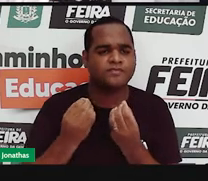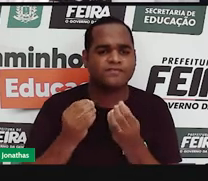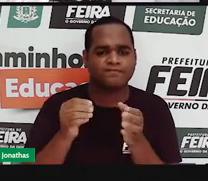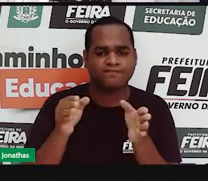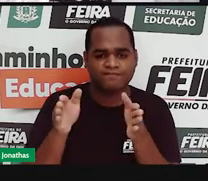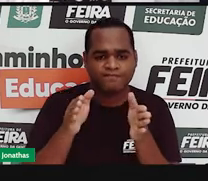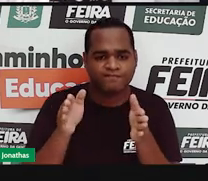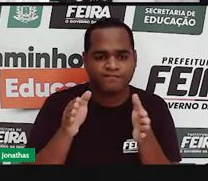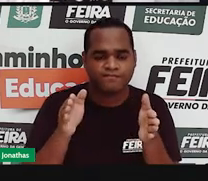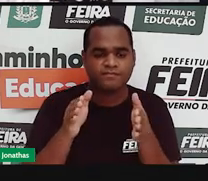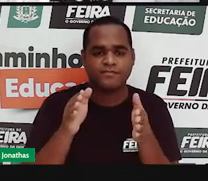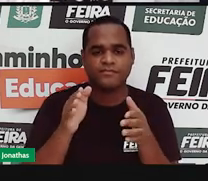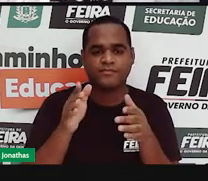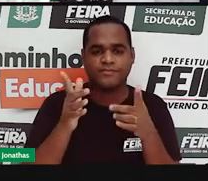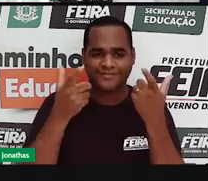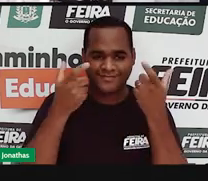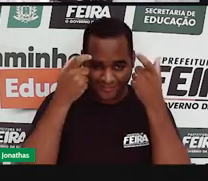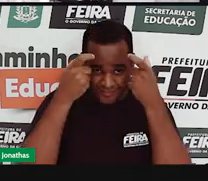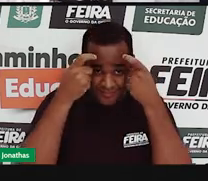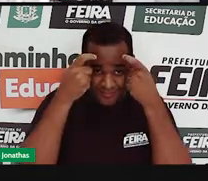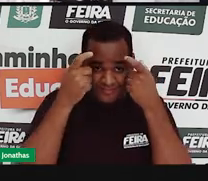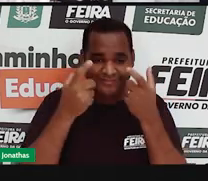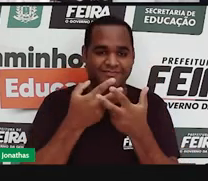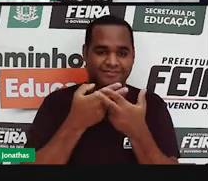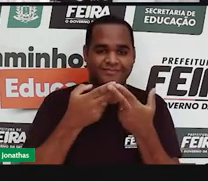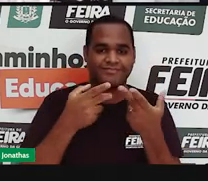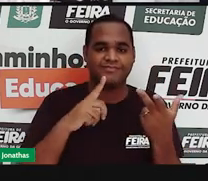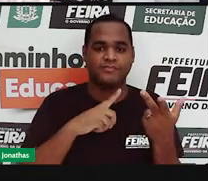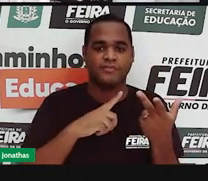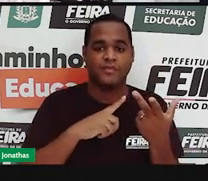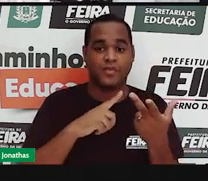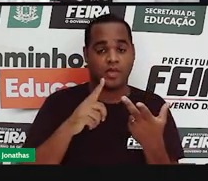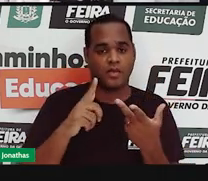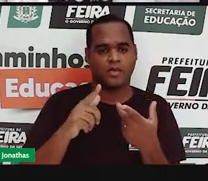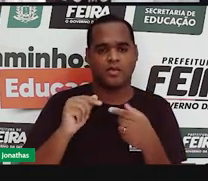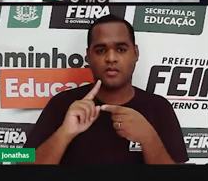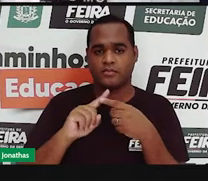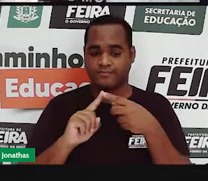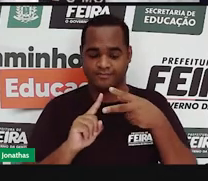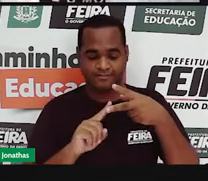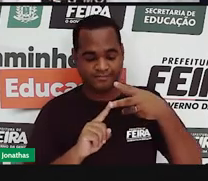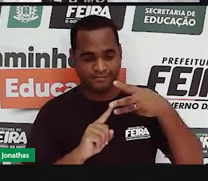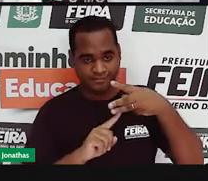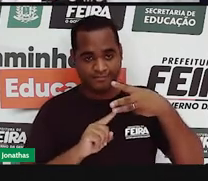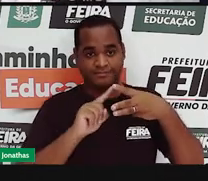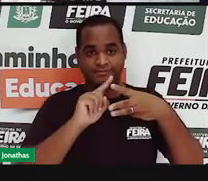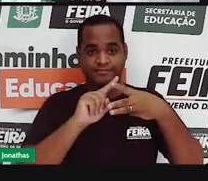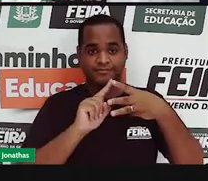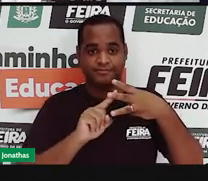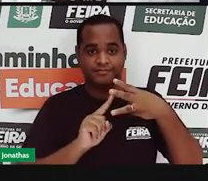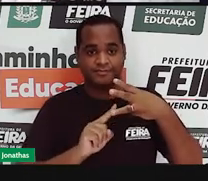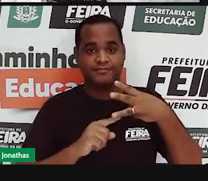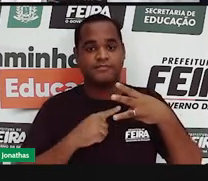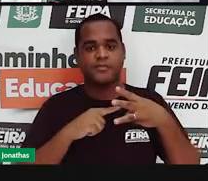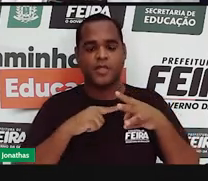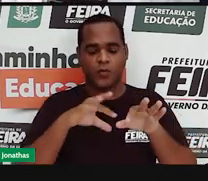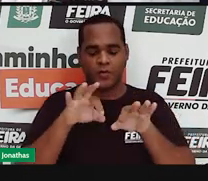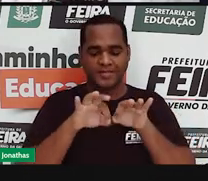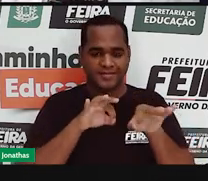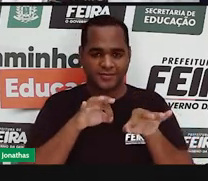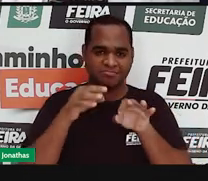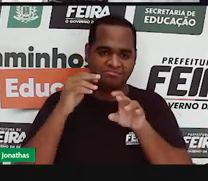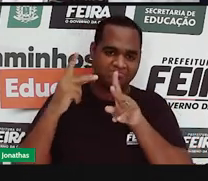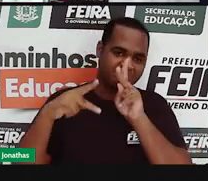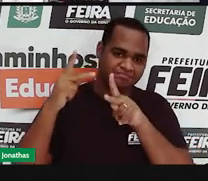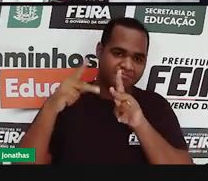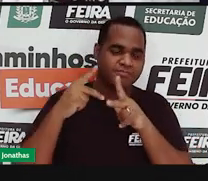na história do Brasil, a gente costuma dividi-la de acordo com a organização política. A